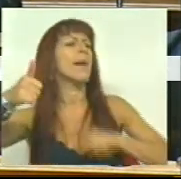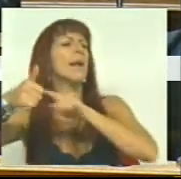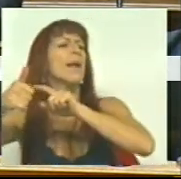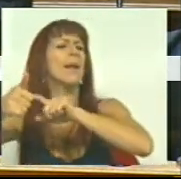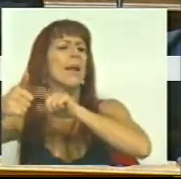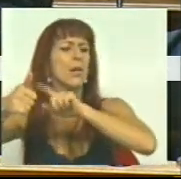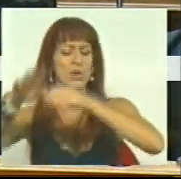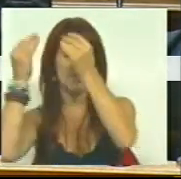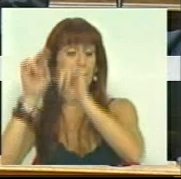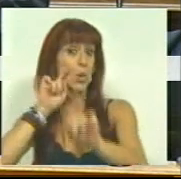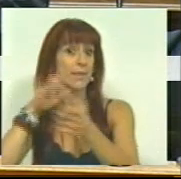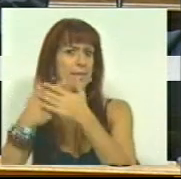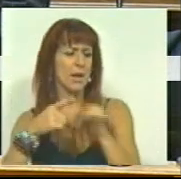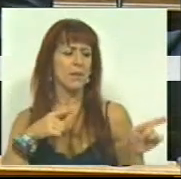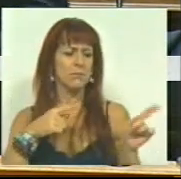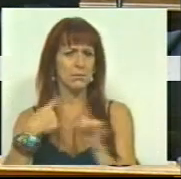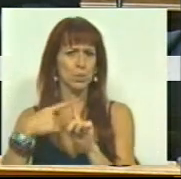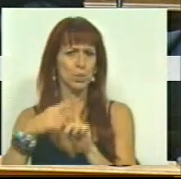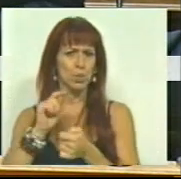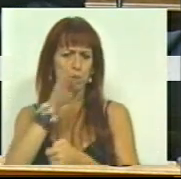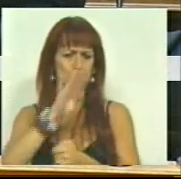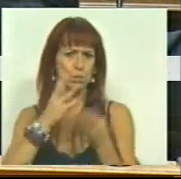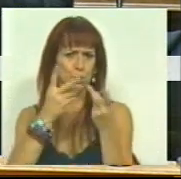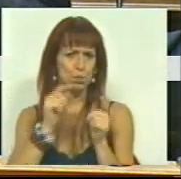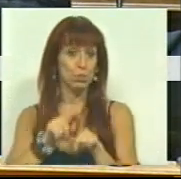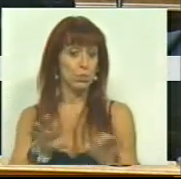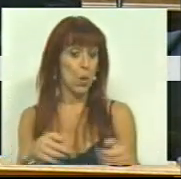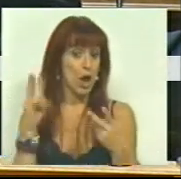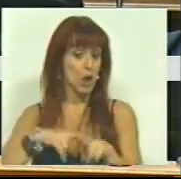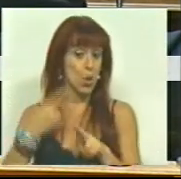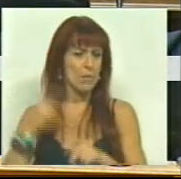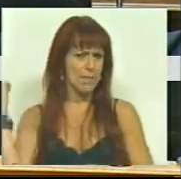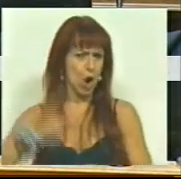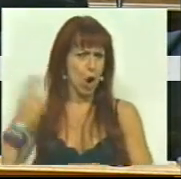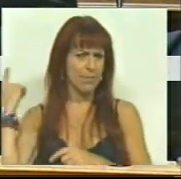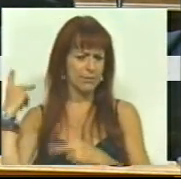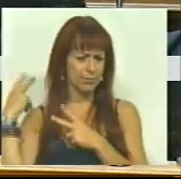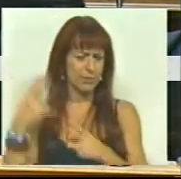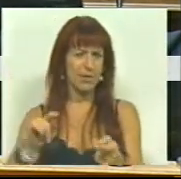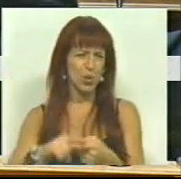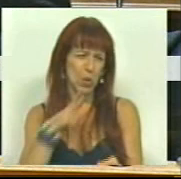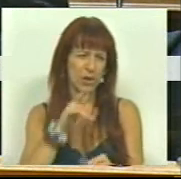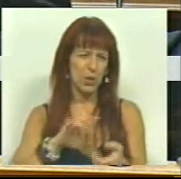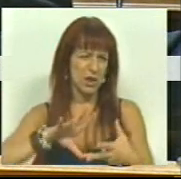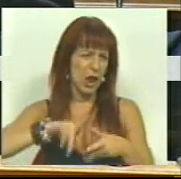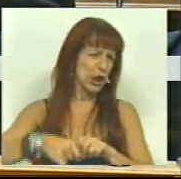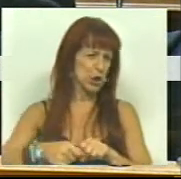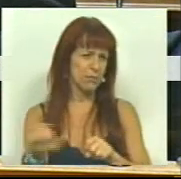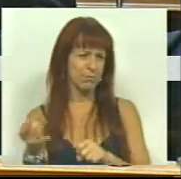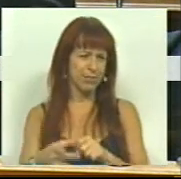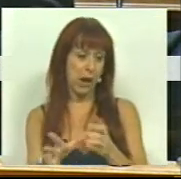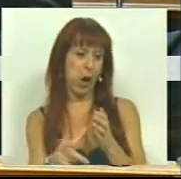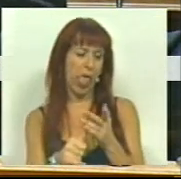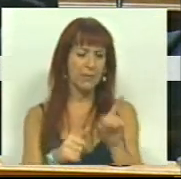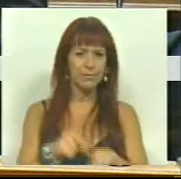concebido para garantir com o sucesso da execução deste orçamento como uma dupla dose de austeridade, para não dizer distorção aos